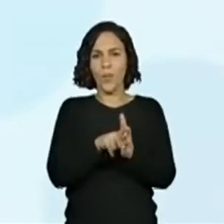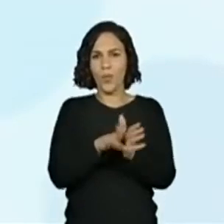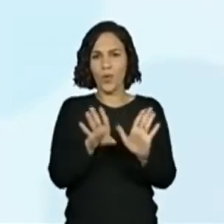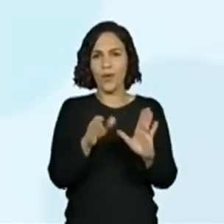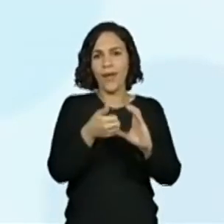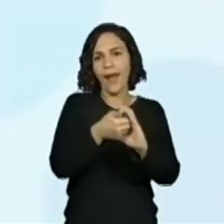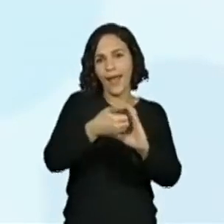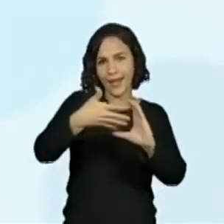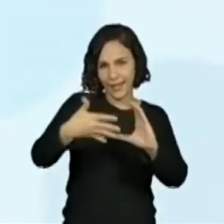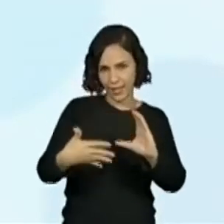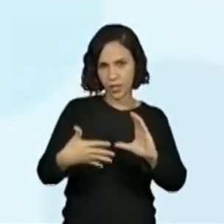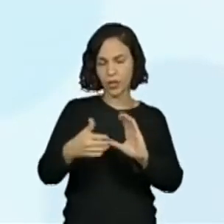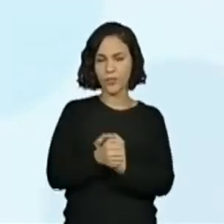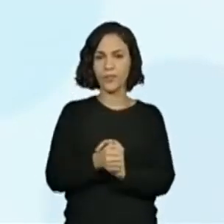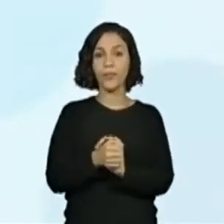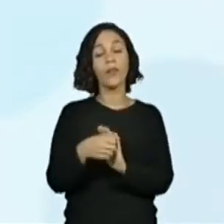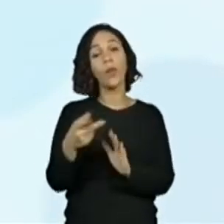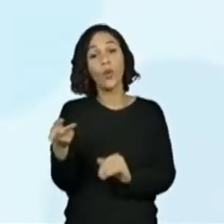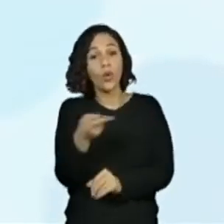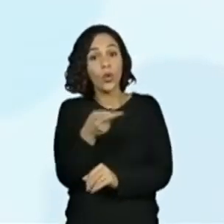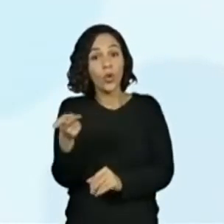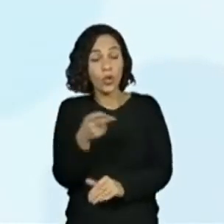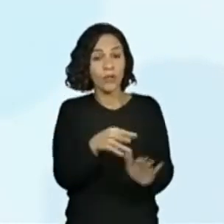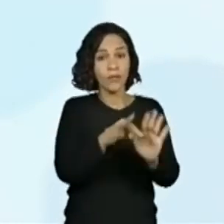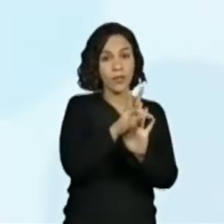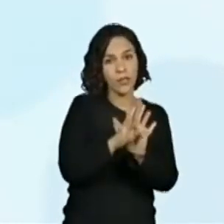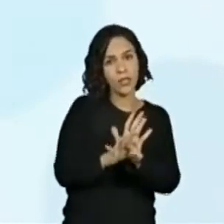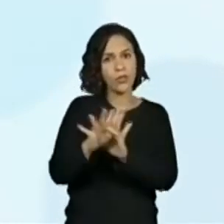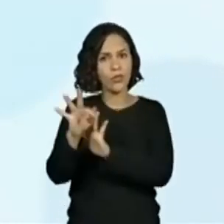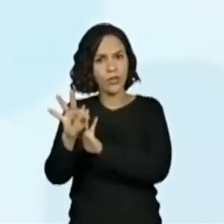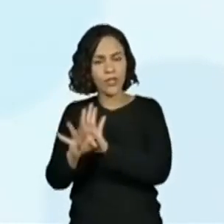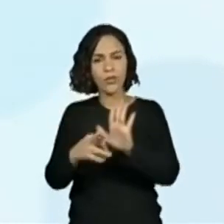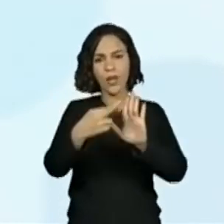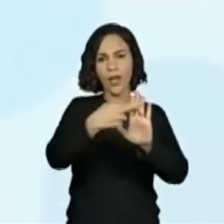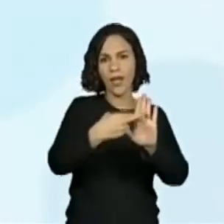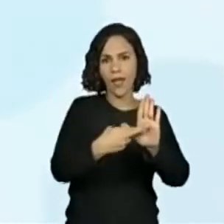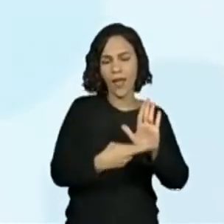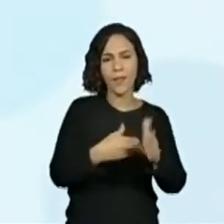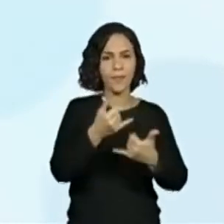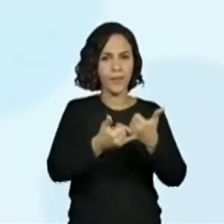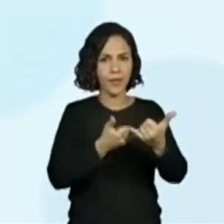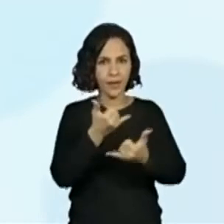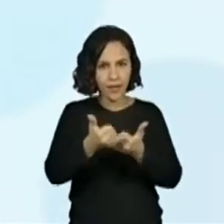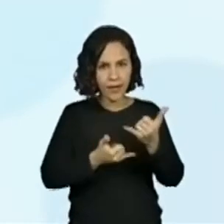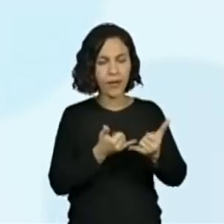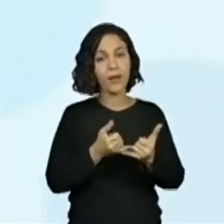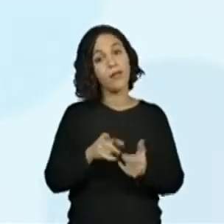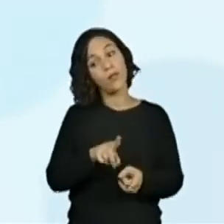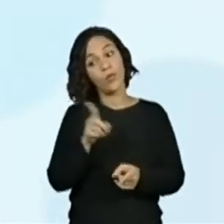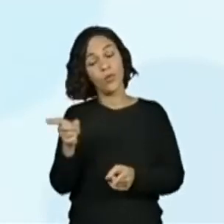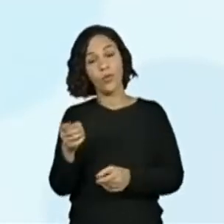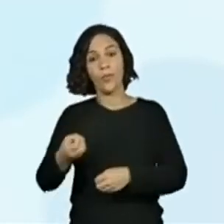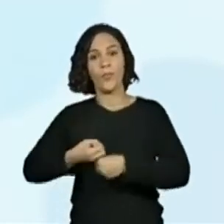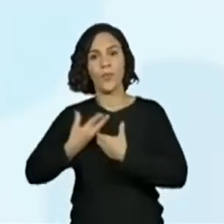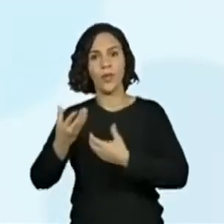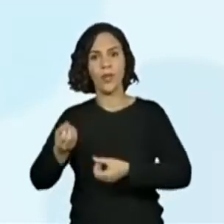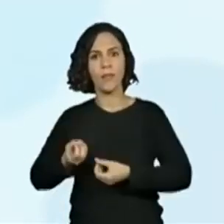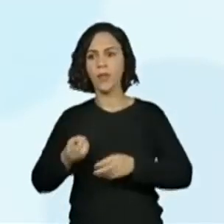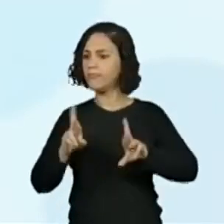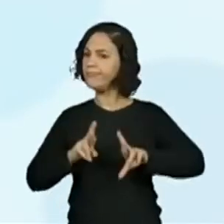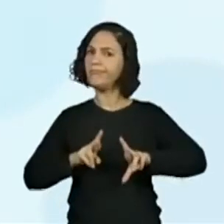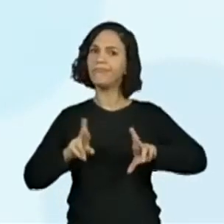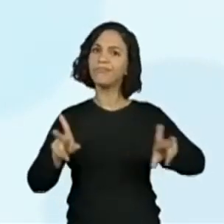gêneros textuais, regras de brincadeiras, e vimos também um poema, eles têm características diferentes,